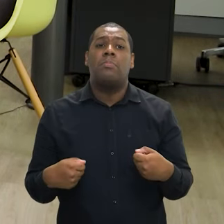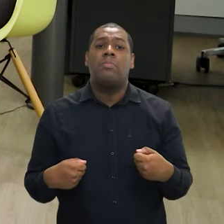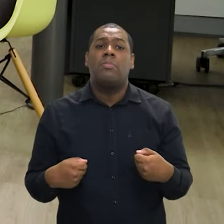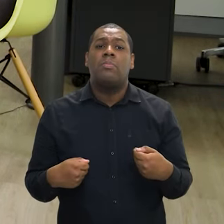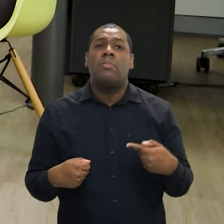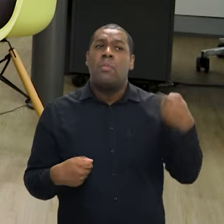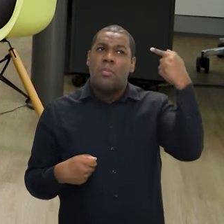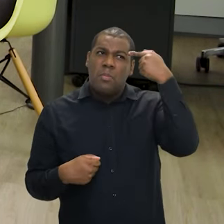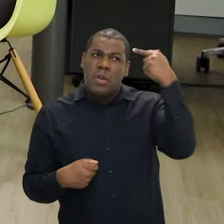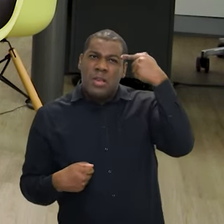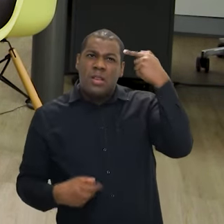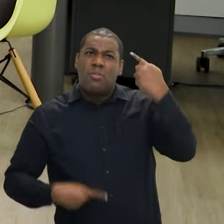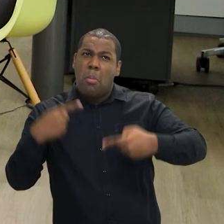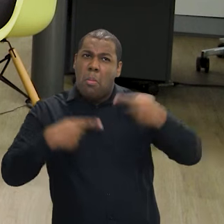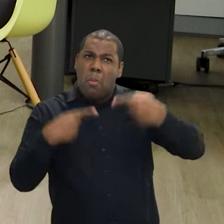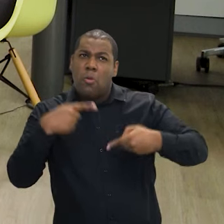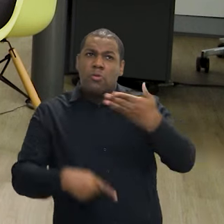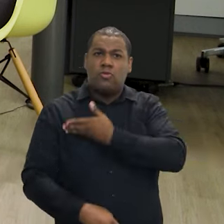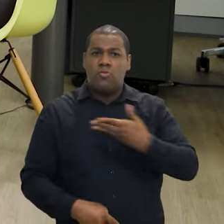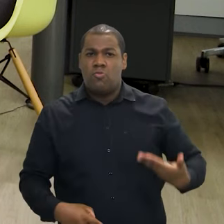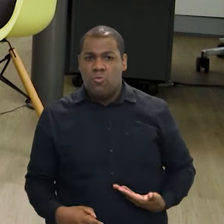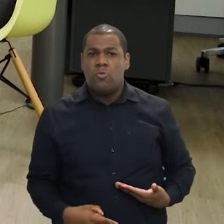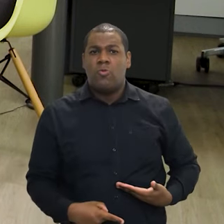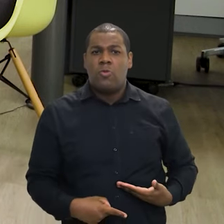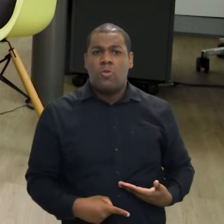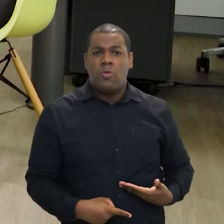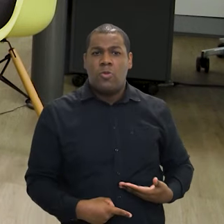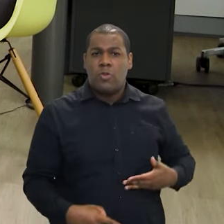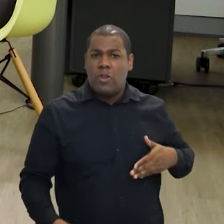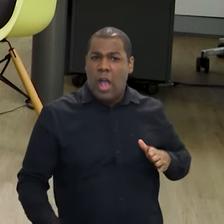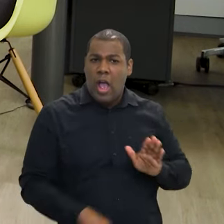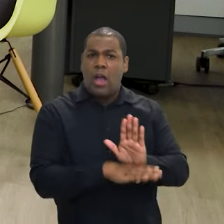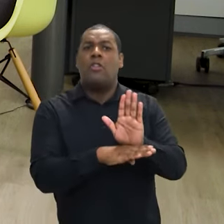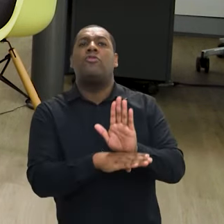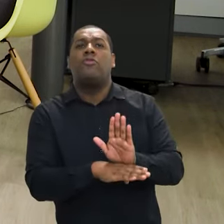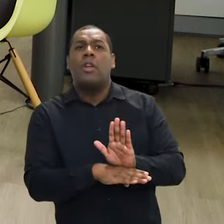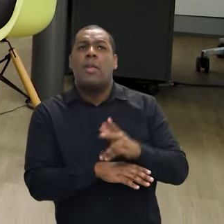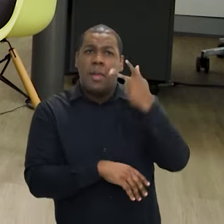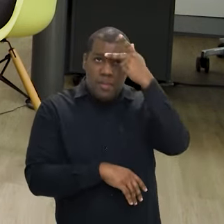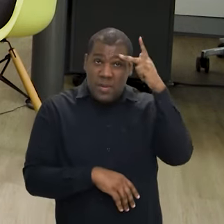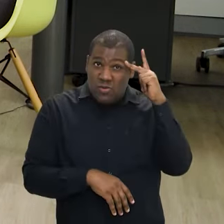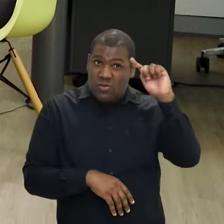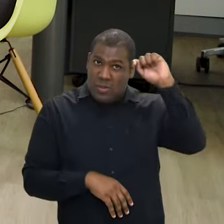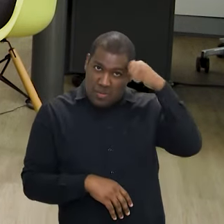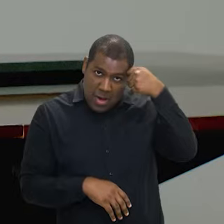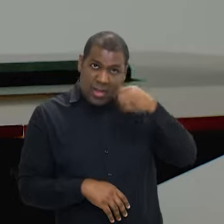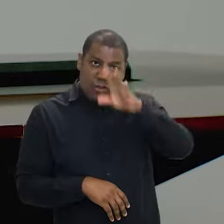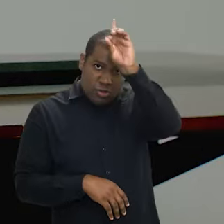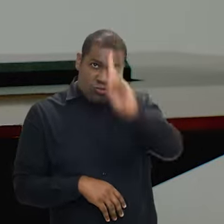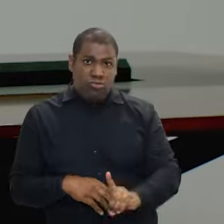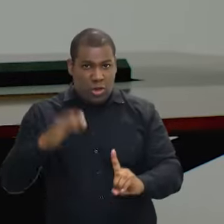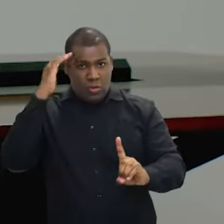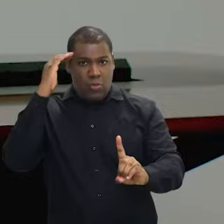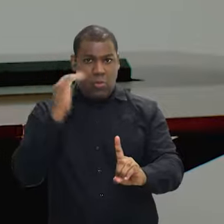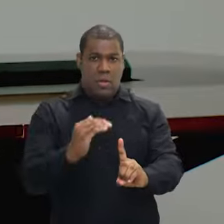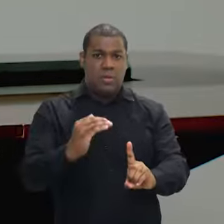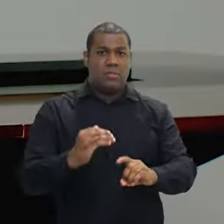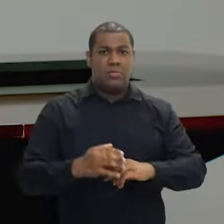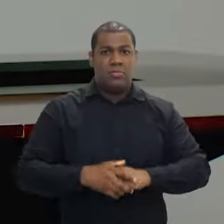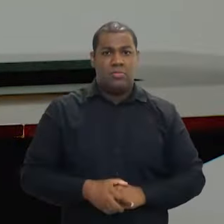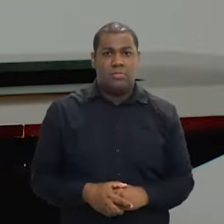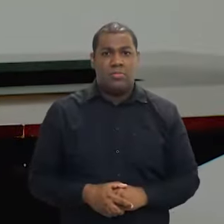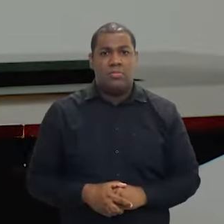pensar em políticas públicas que, de fato, impactem as pessoas, a gente, obviamente, tem que pensar